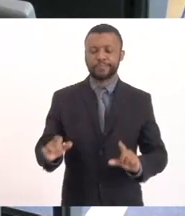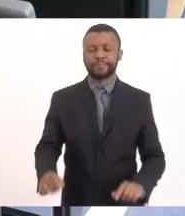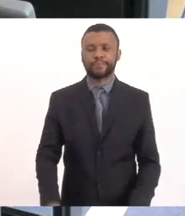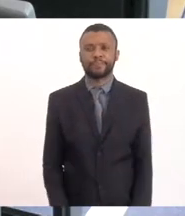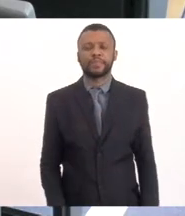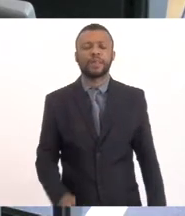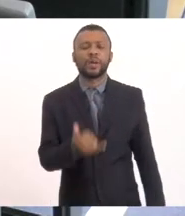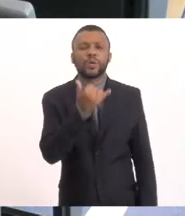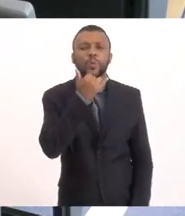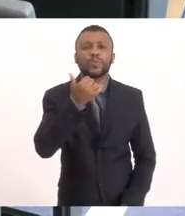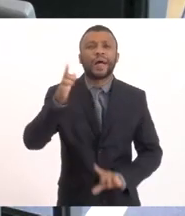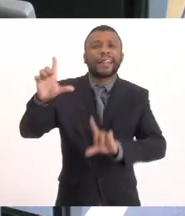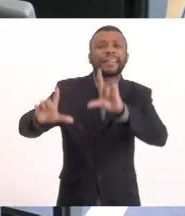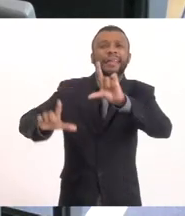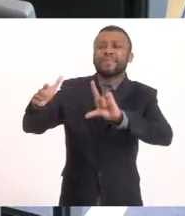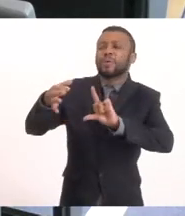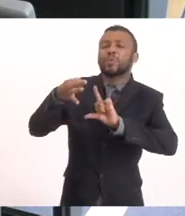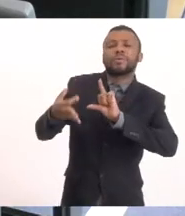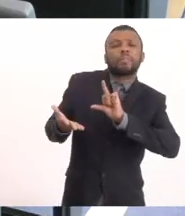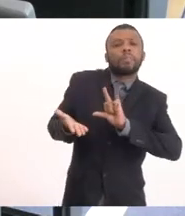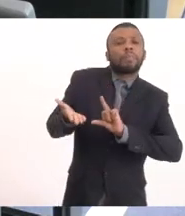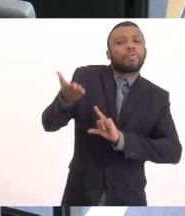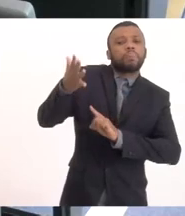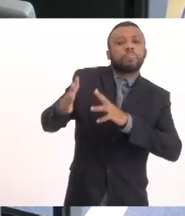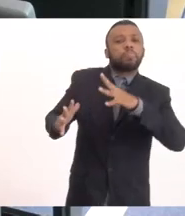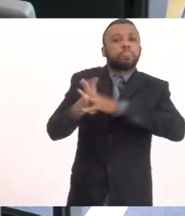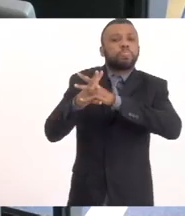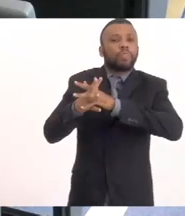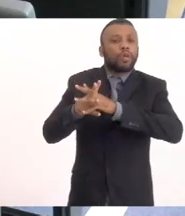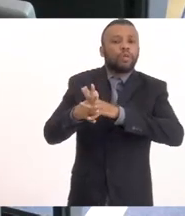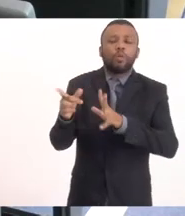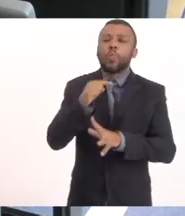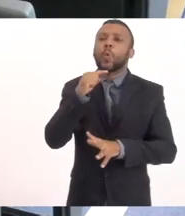Baixa só a televisão Doutor Gilmar Por gentileza Senão a gente não vai conseguir Escutar o senhor